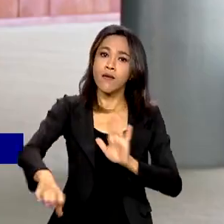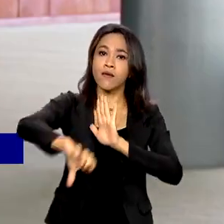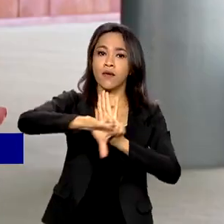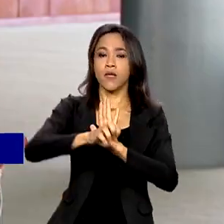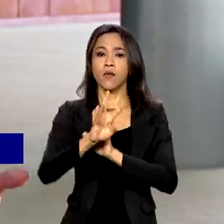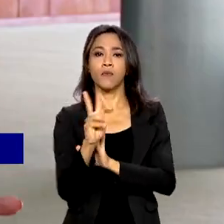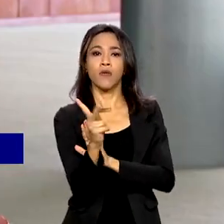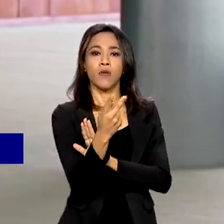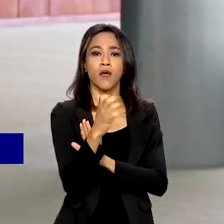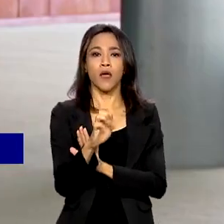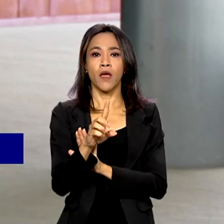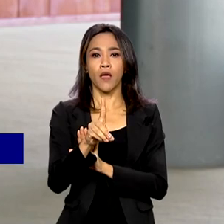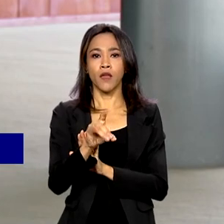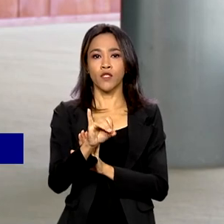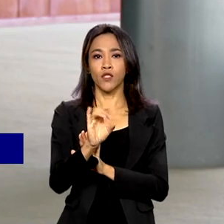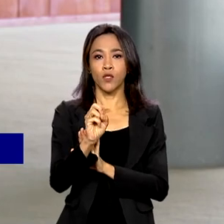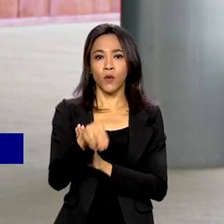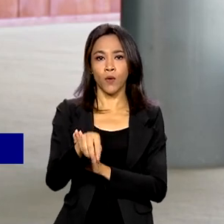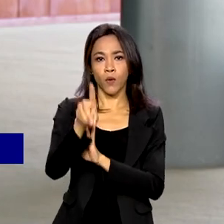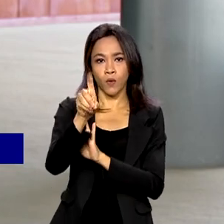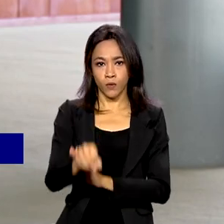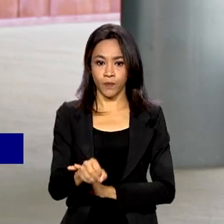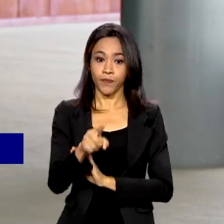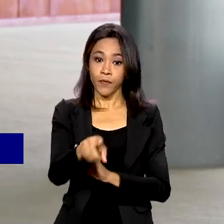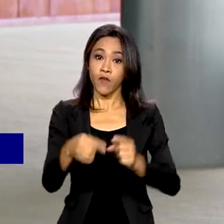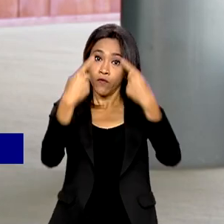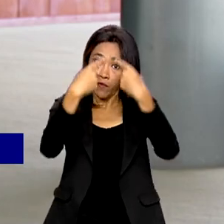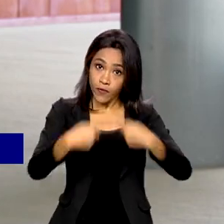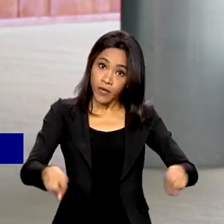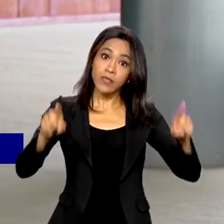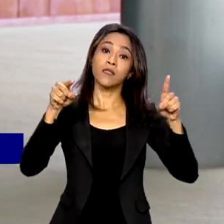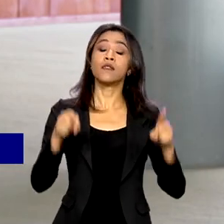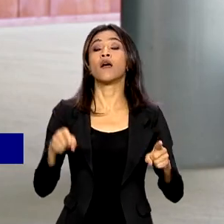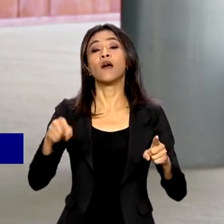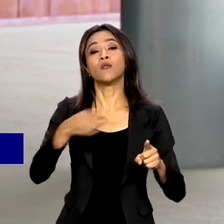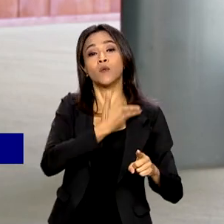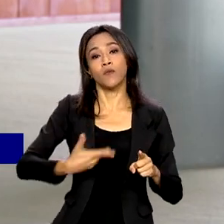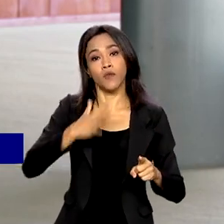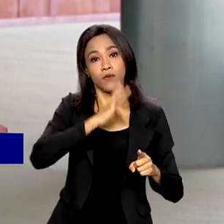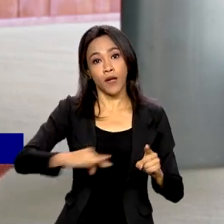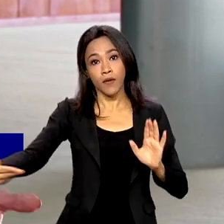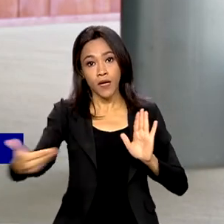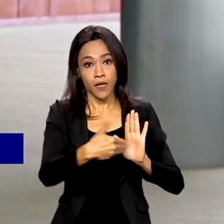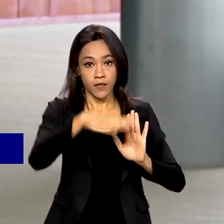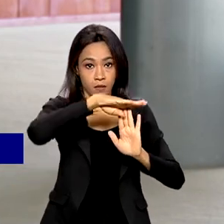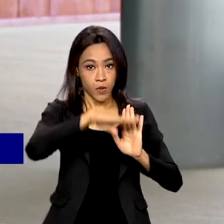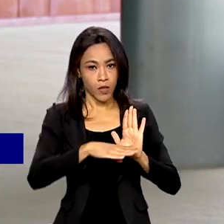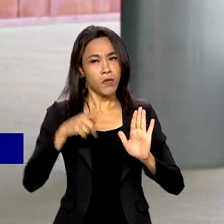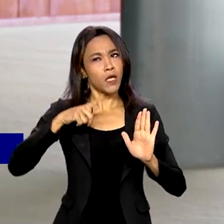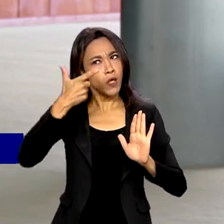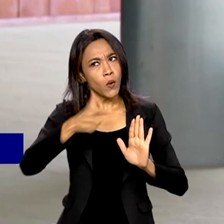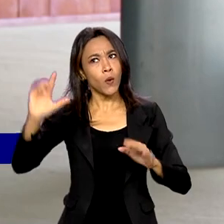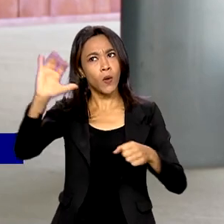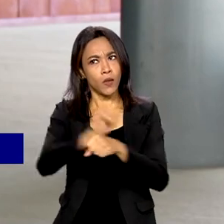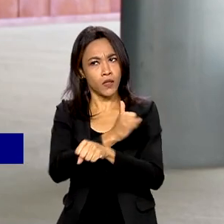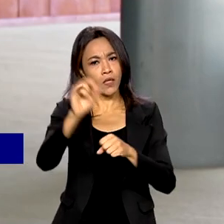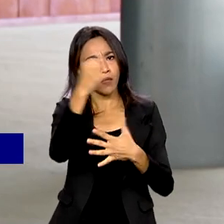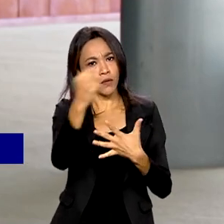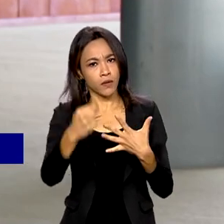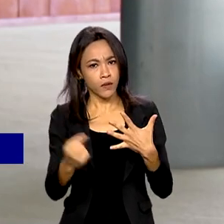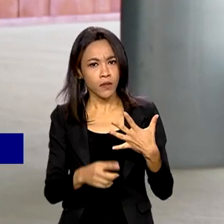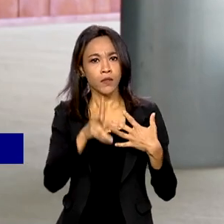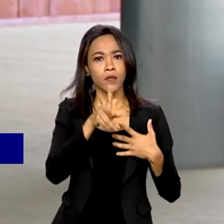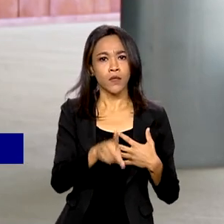Lançado pelo governo federal durante evento no Palácio do Planalto, o PAS traz outras medidas. Ele antecipa os